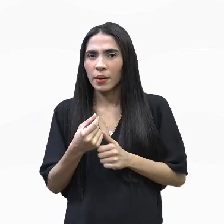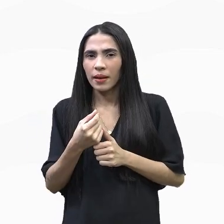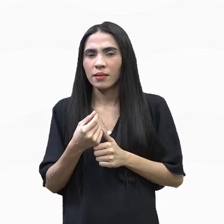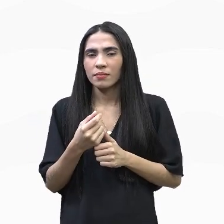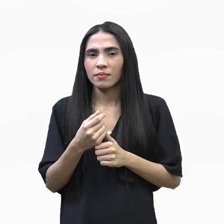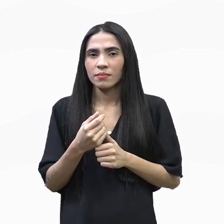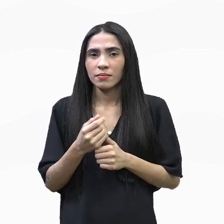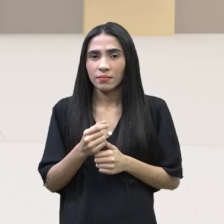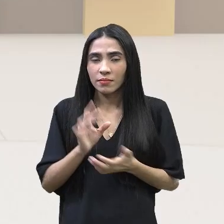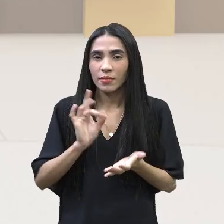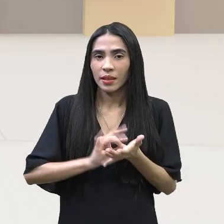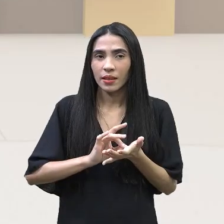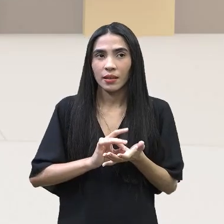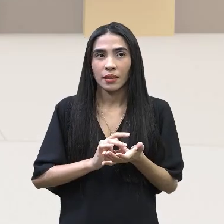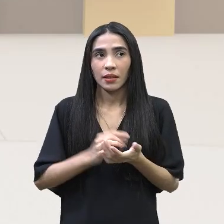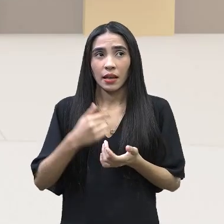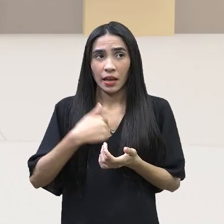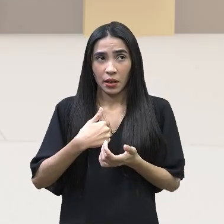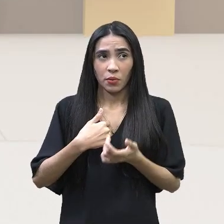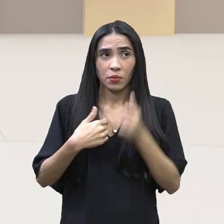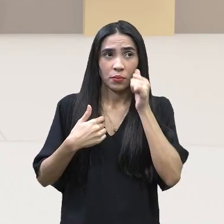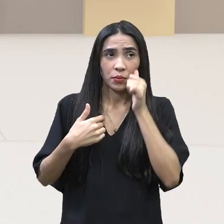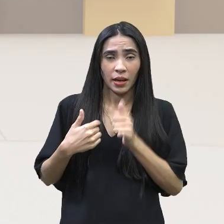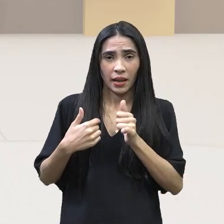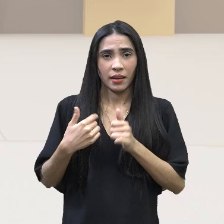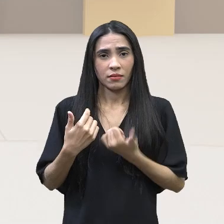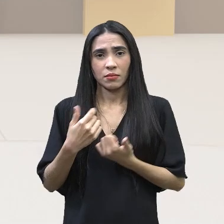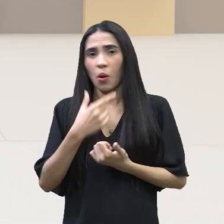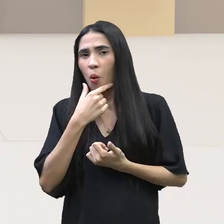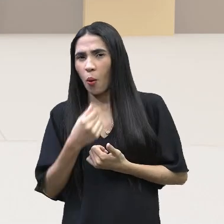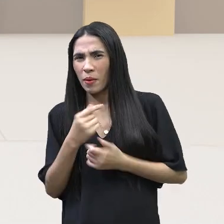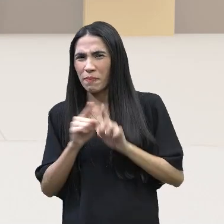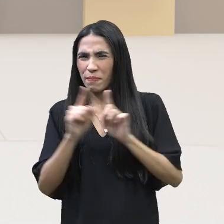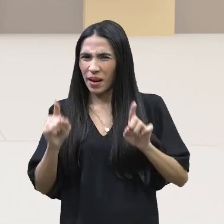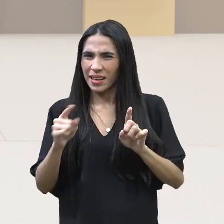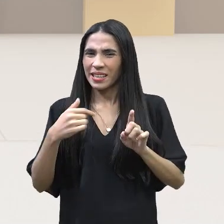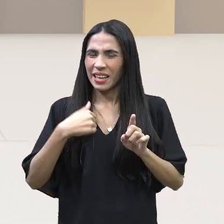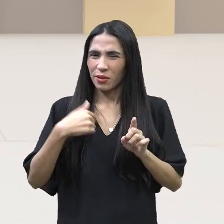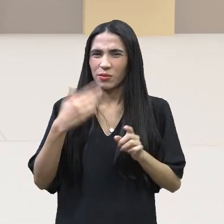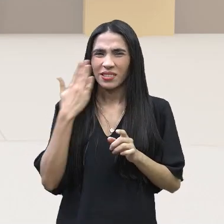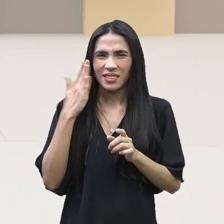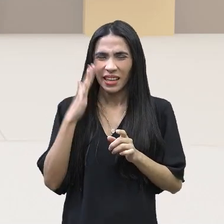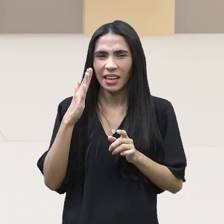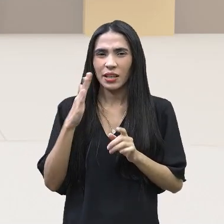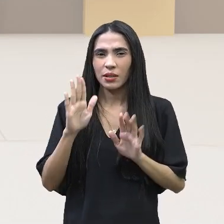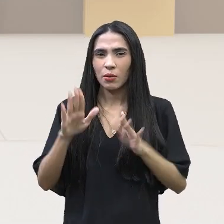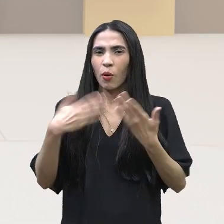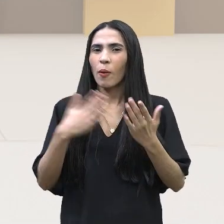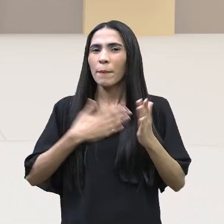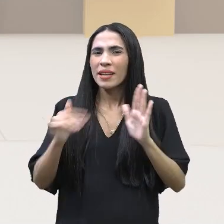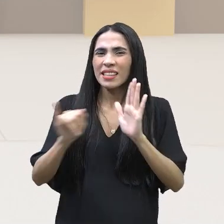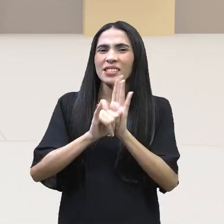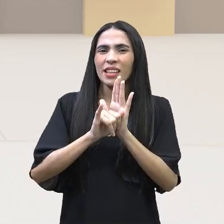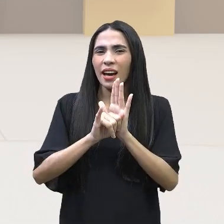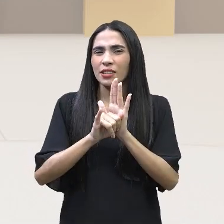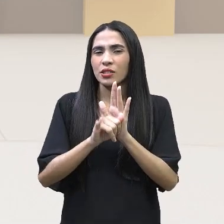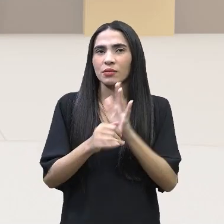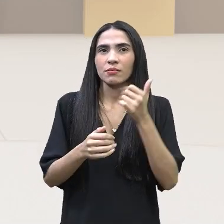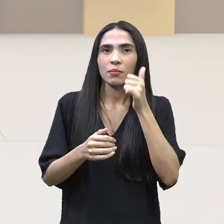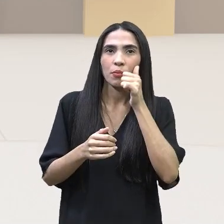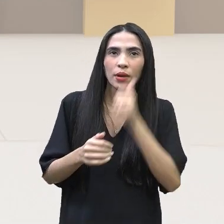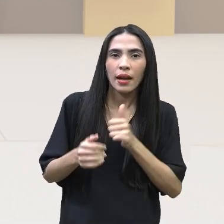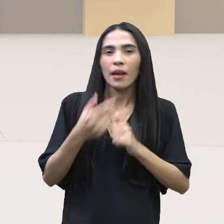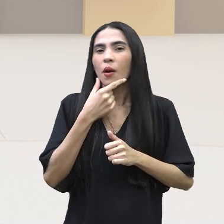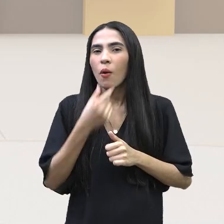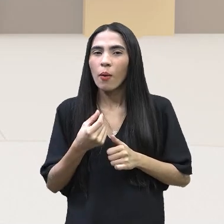isso? Ah, eu sou homem, ah, eu sou mulher, mas será que eu me entendo? Eu entendo qual era a ideia de ser homem, de ser